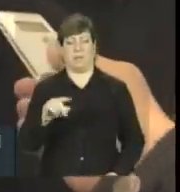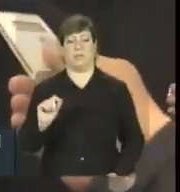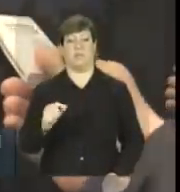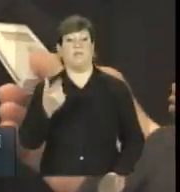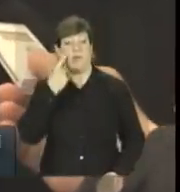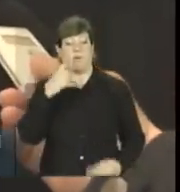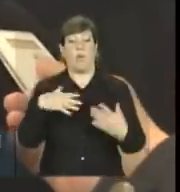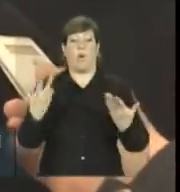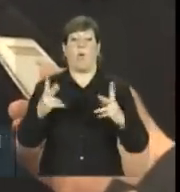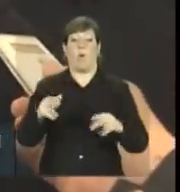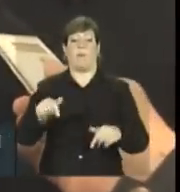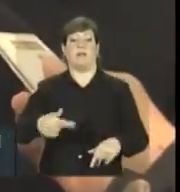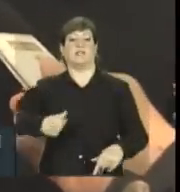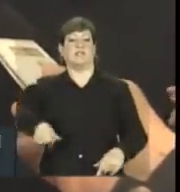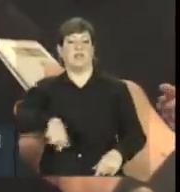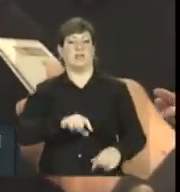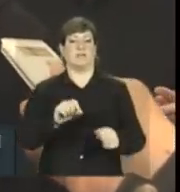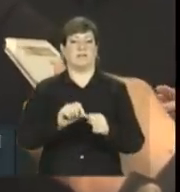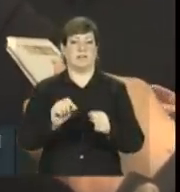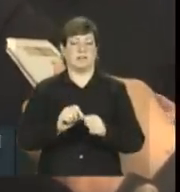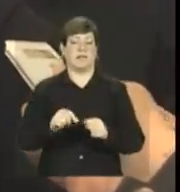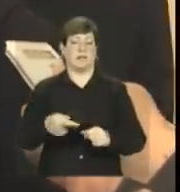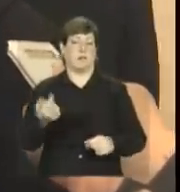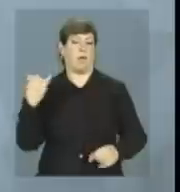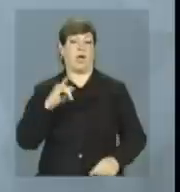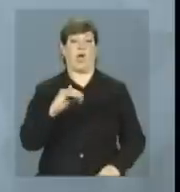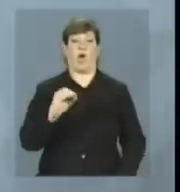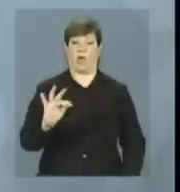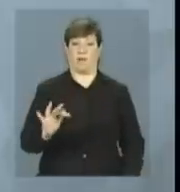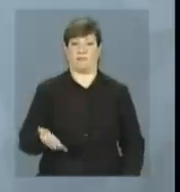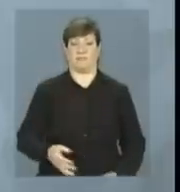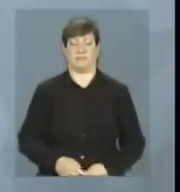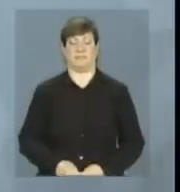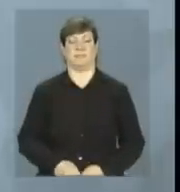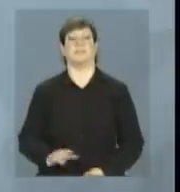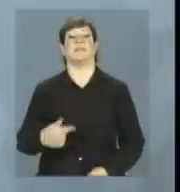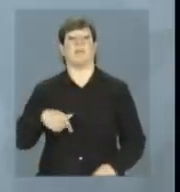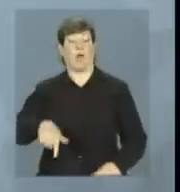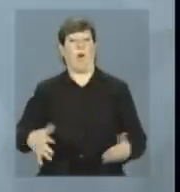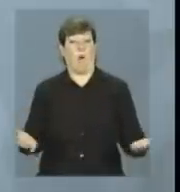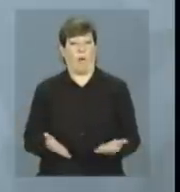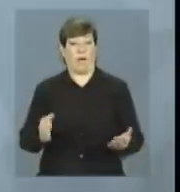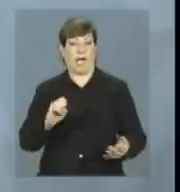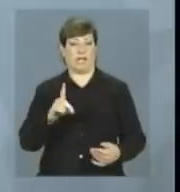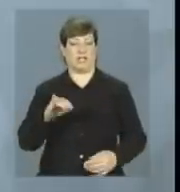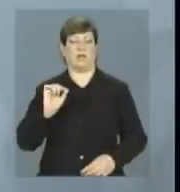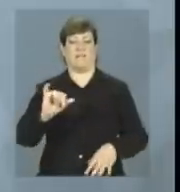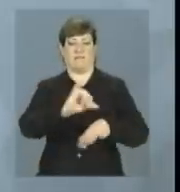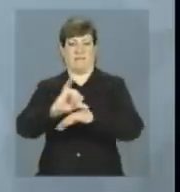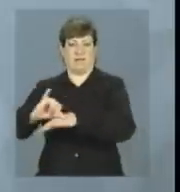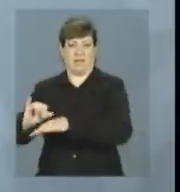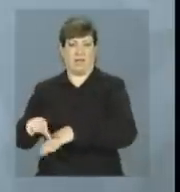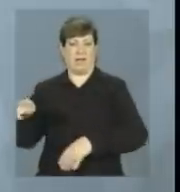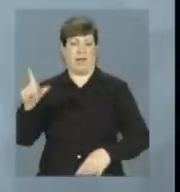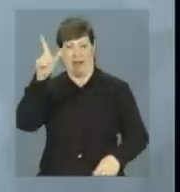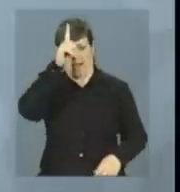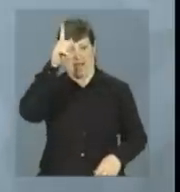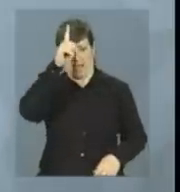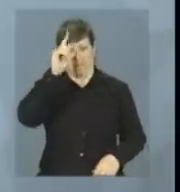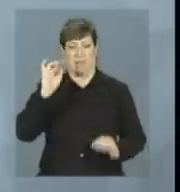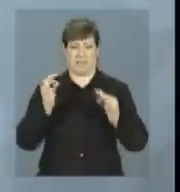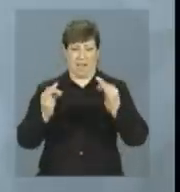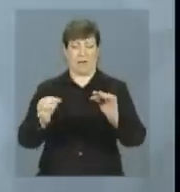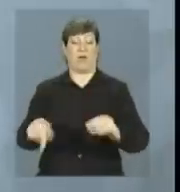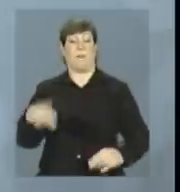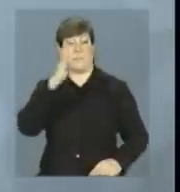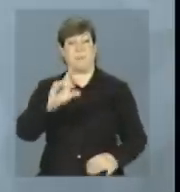como essa que nós levantamos recentemente de OEF. E na edição deste ano da Feira de Tecnologia em Hanover, o Brasil tem pela